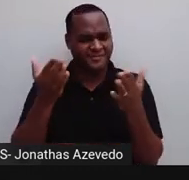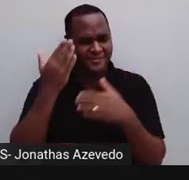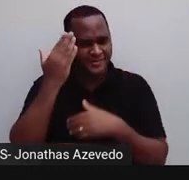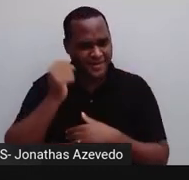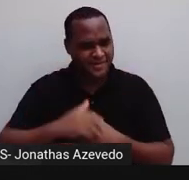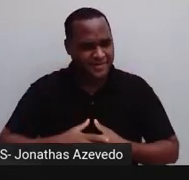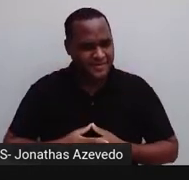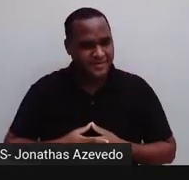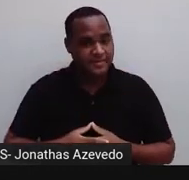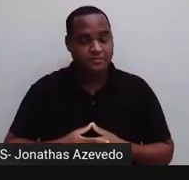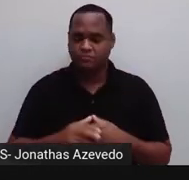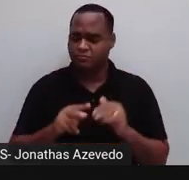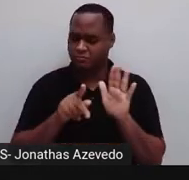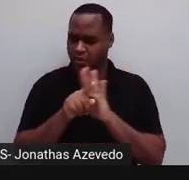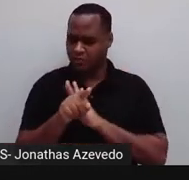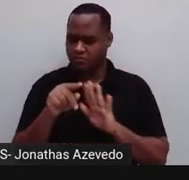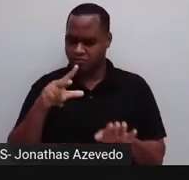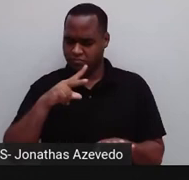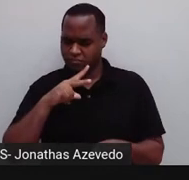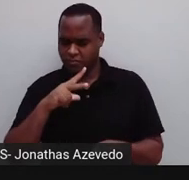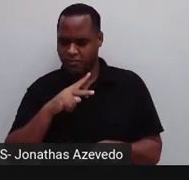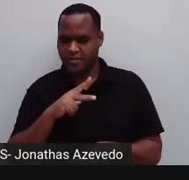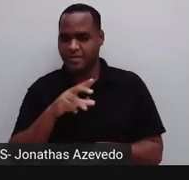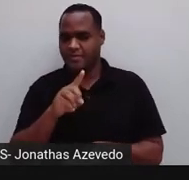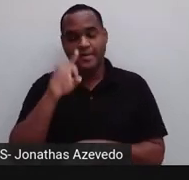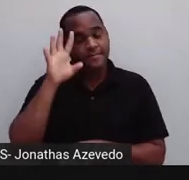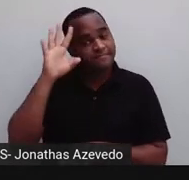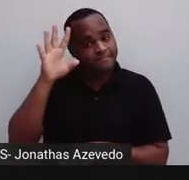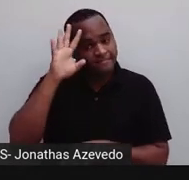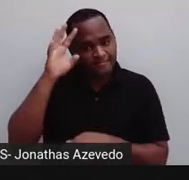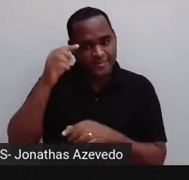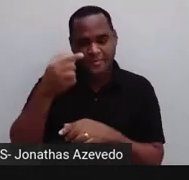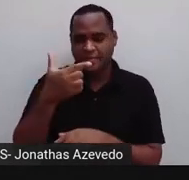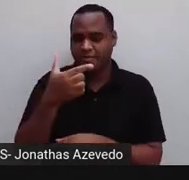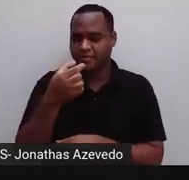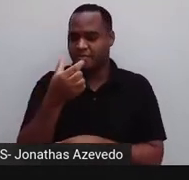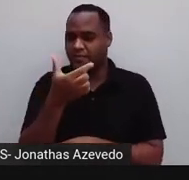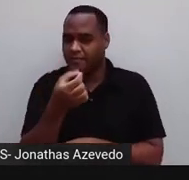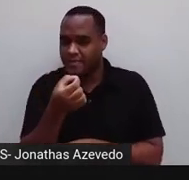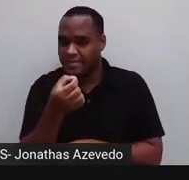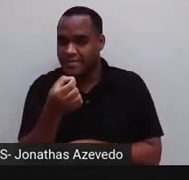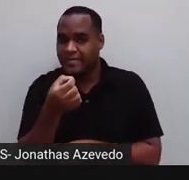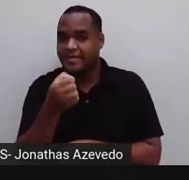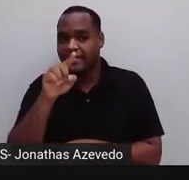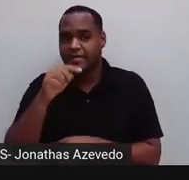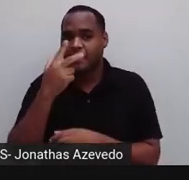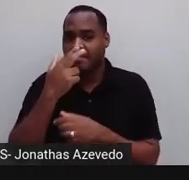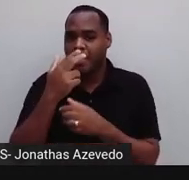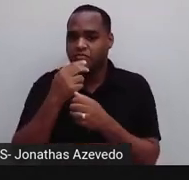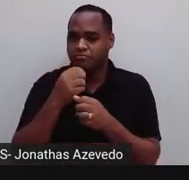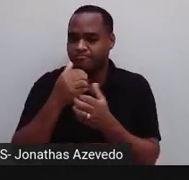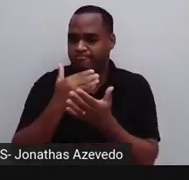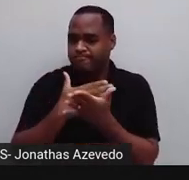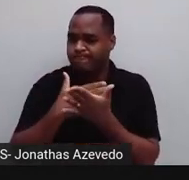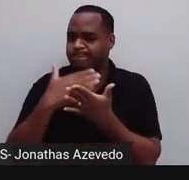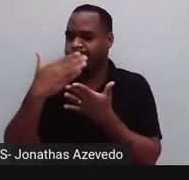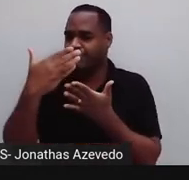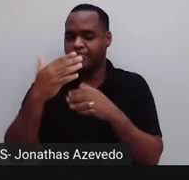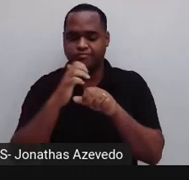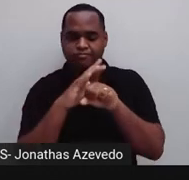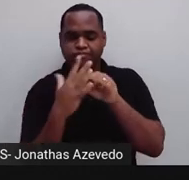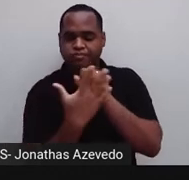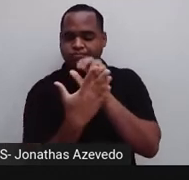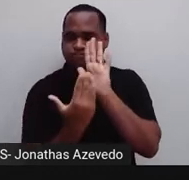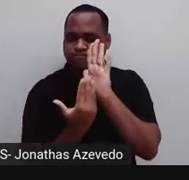É uma pergunta pessoal, mas se a gente parar e pensar, o ano de 2020 foi quando estourou a pandemia do Covid